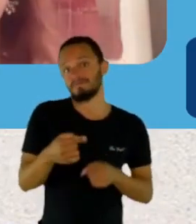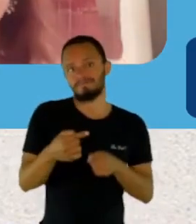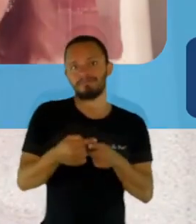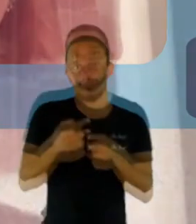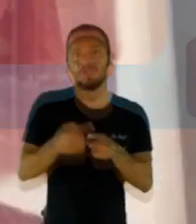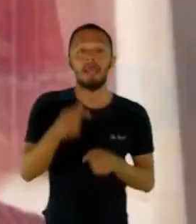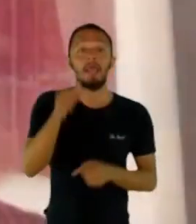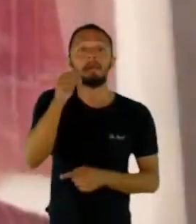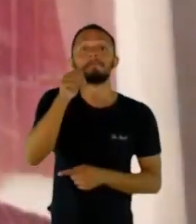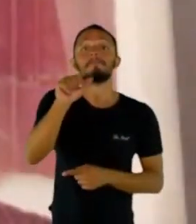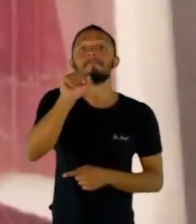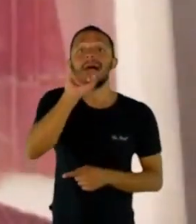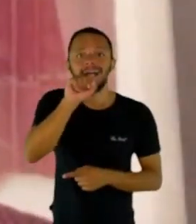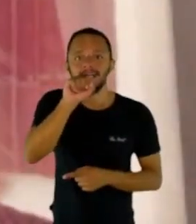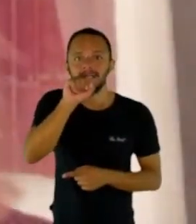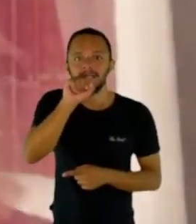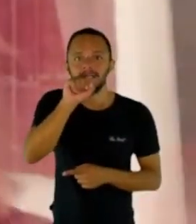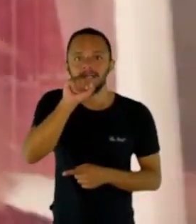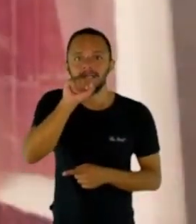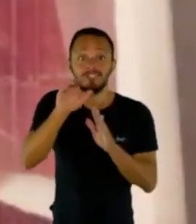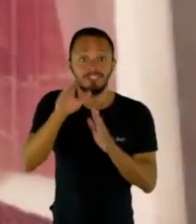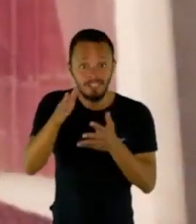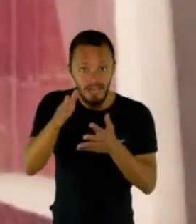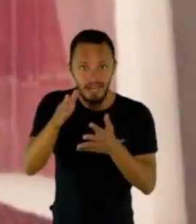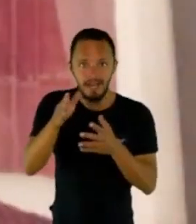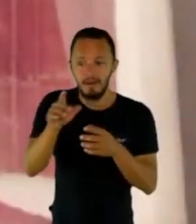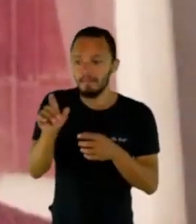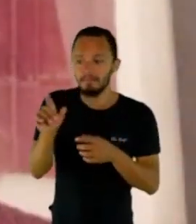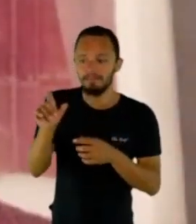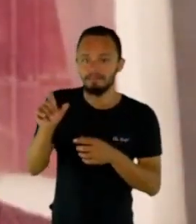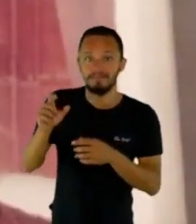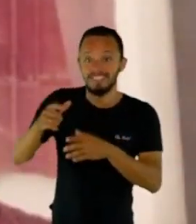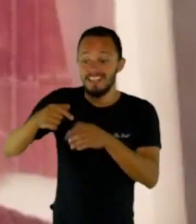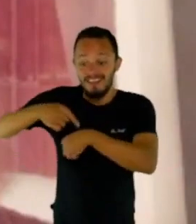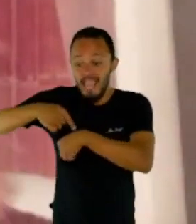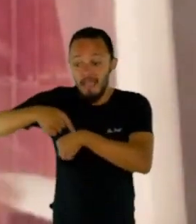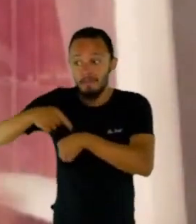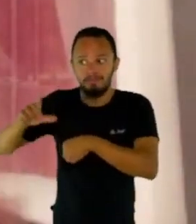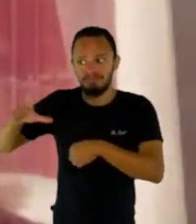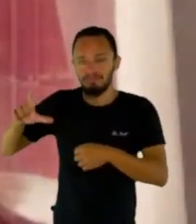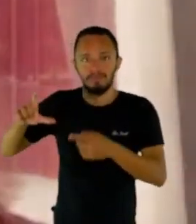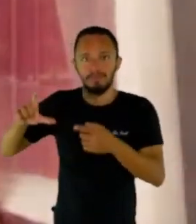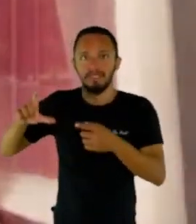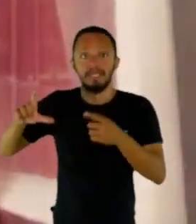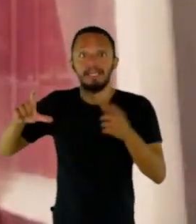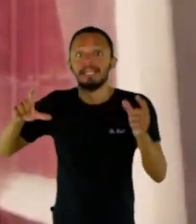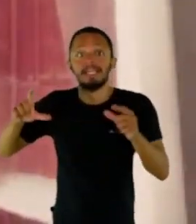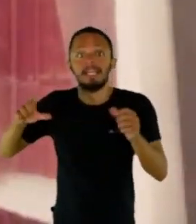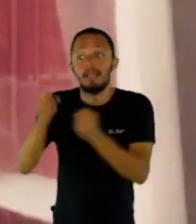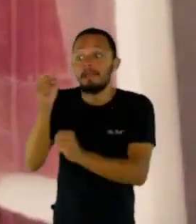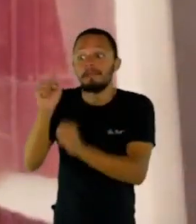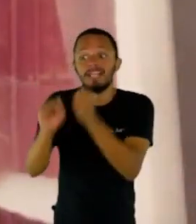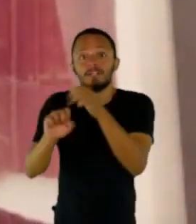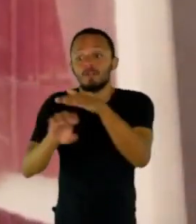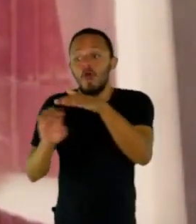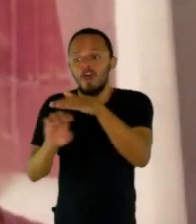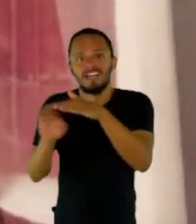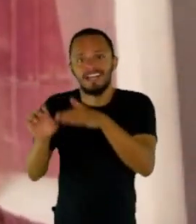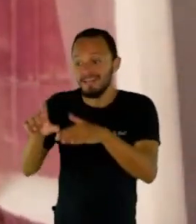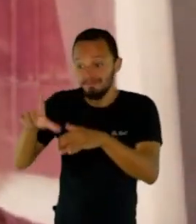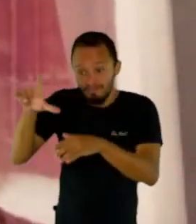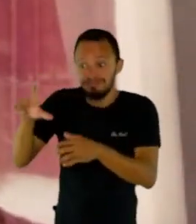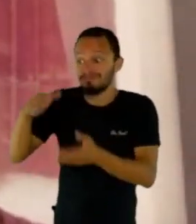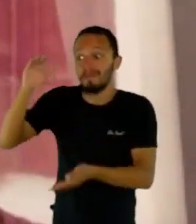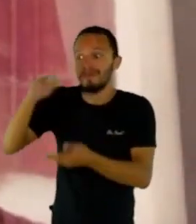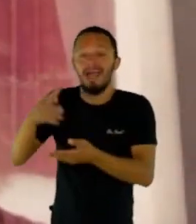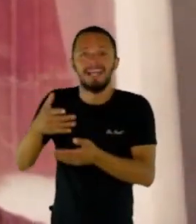O tempo dela é mínimo. Então, para cuidar dela, menos ainda. E achei muito engraçado. Uma senhora levantou e falou, Carol, eu